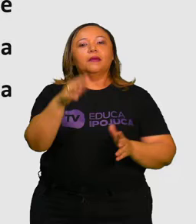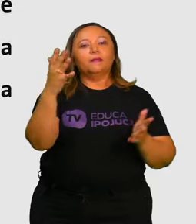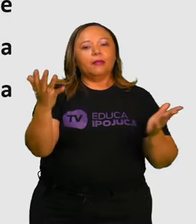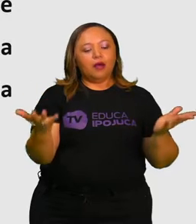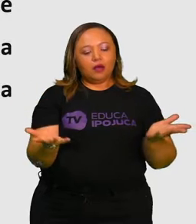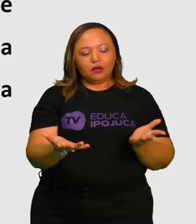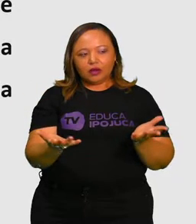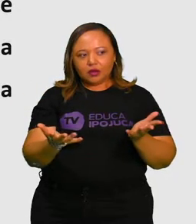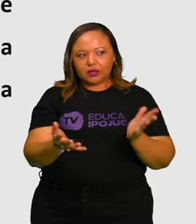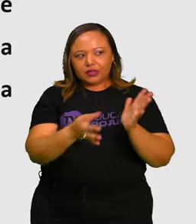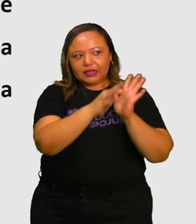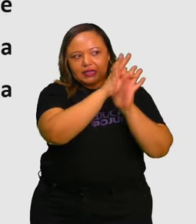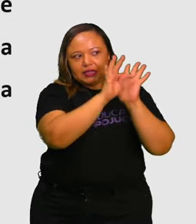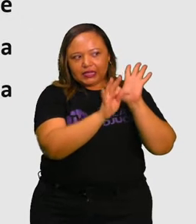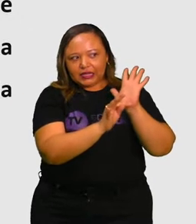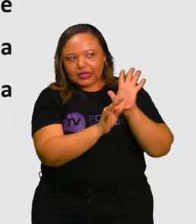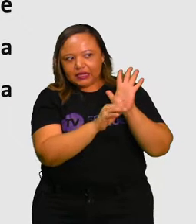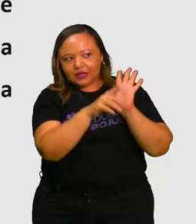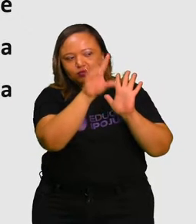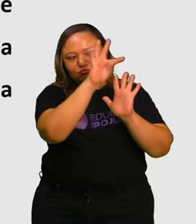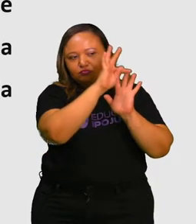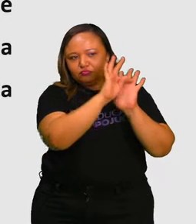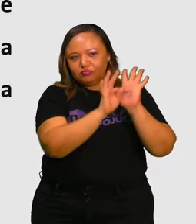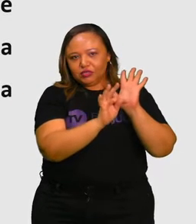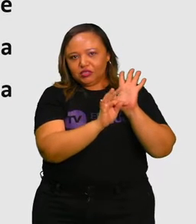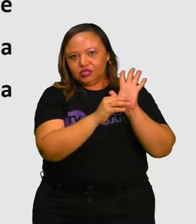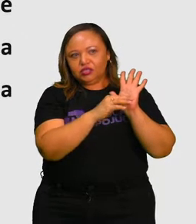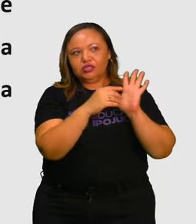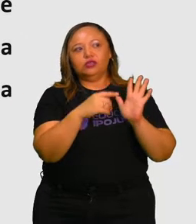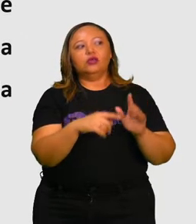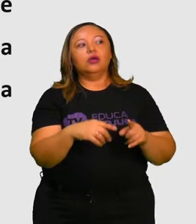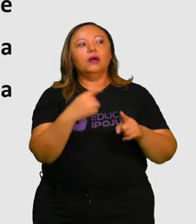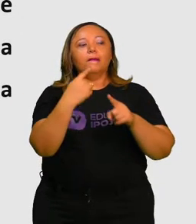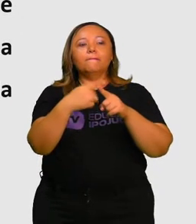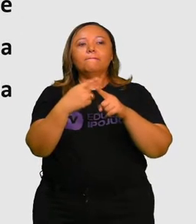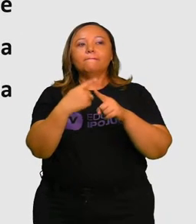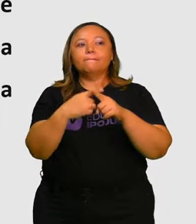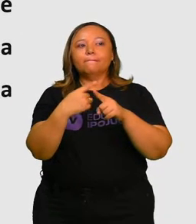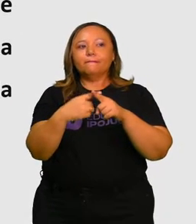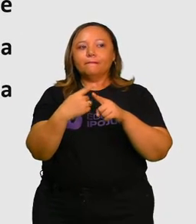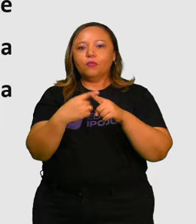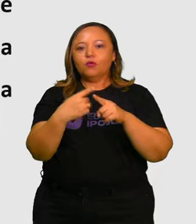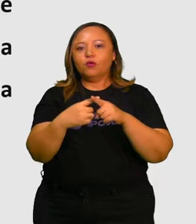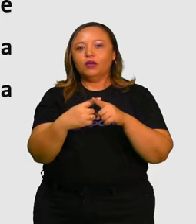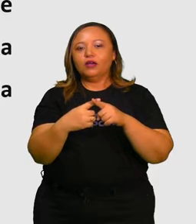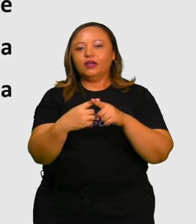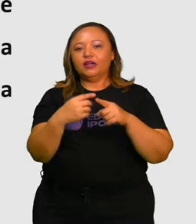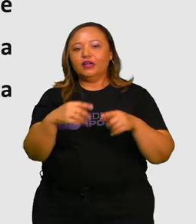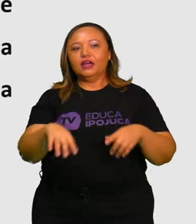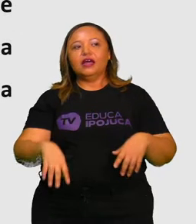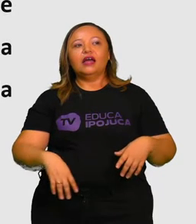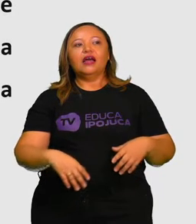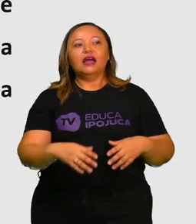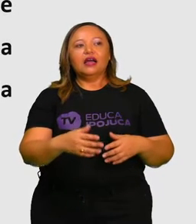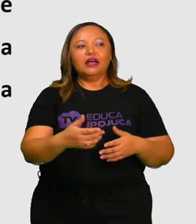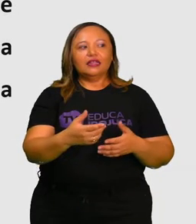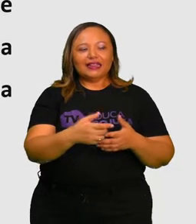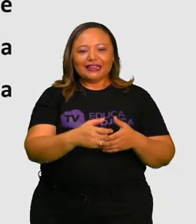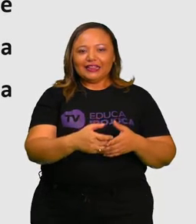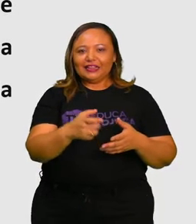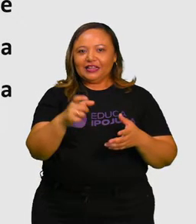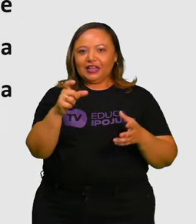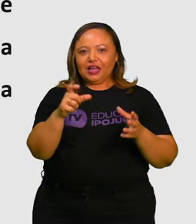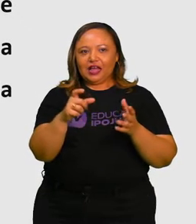Então, nós temos aí mais um texto. Por que a torrada cai de ponta cabeça? Parece